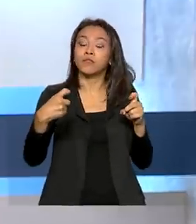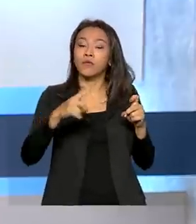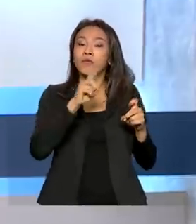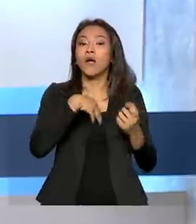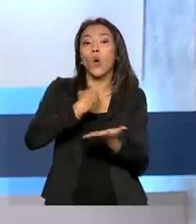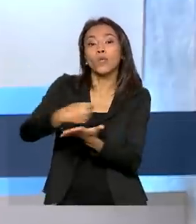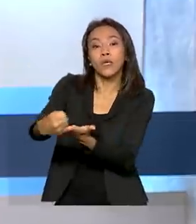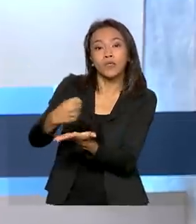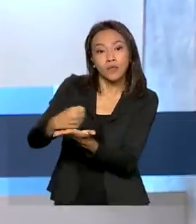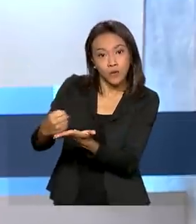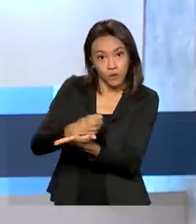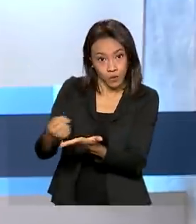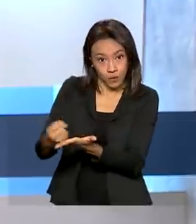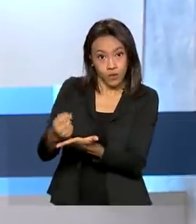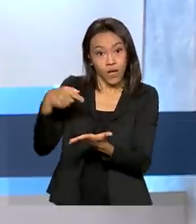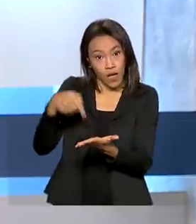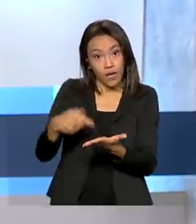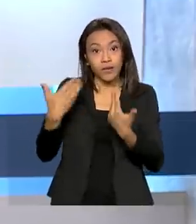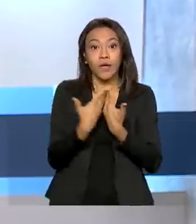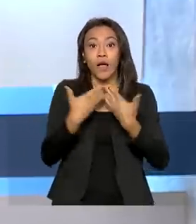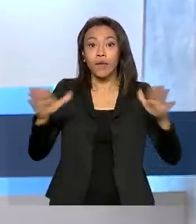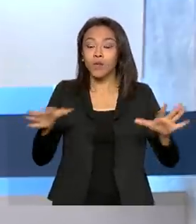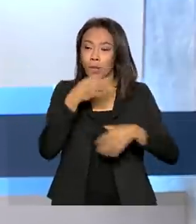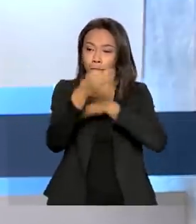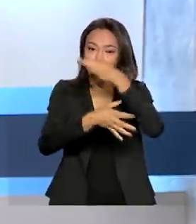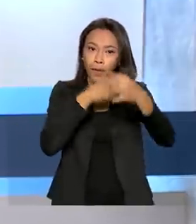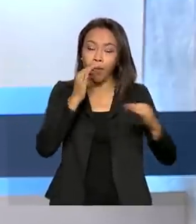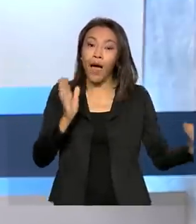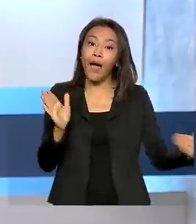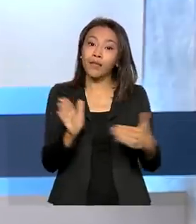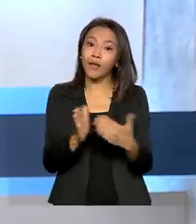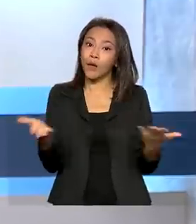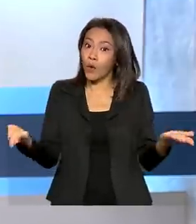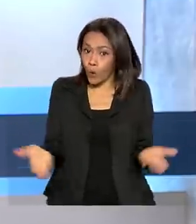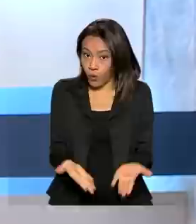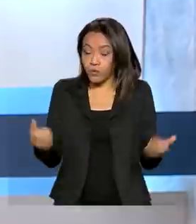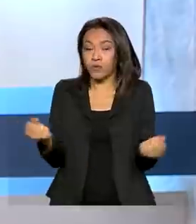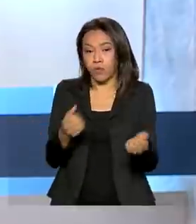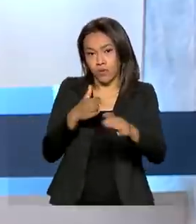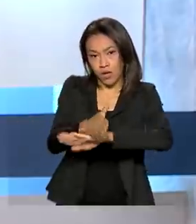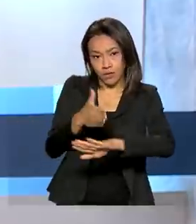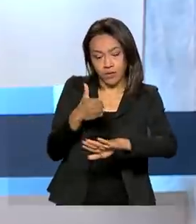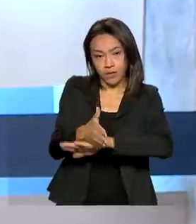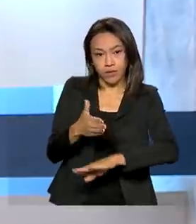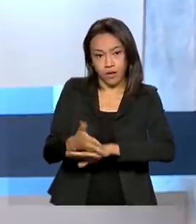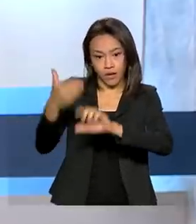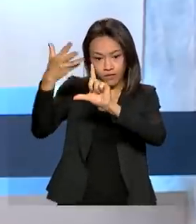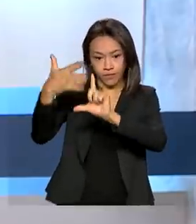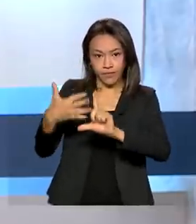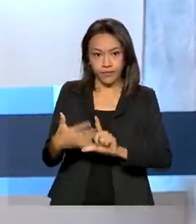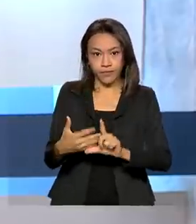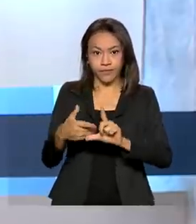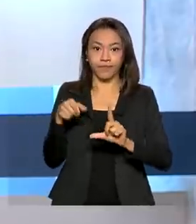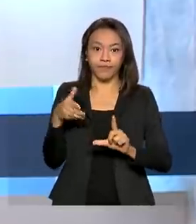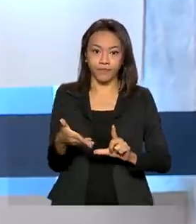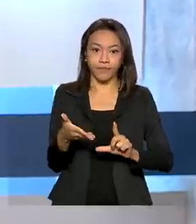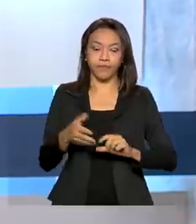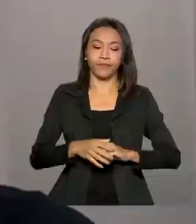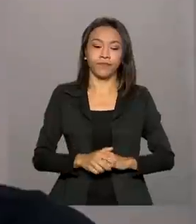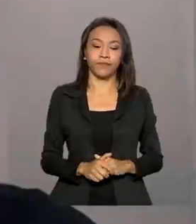serviços. A consulta pública vai até hoje e pode ser acessada na plataforma Participa Mais Brasil.